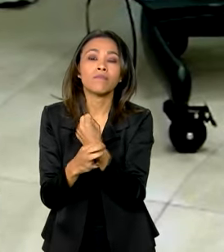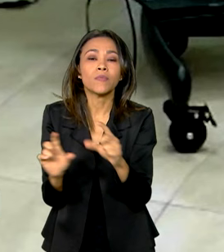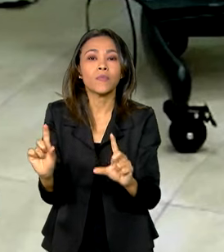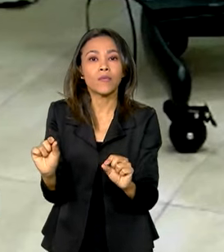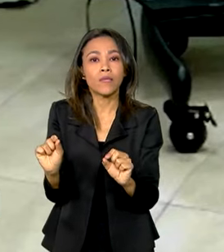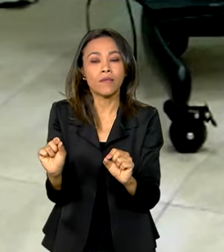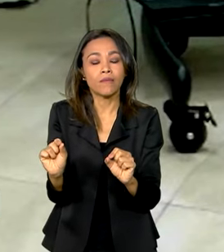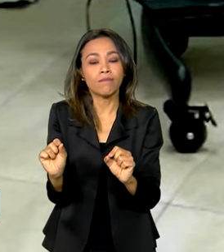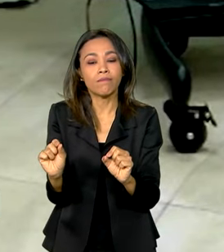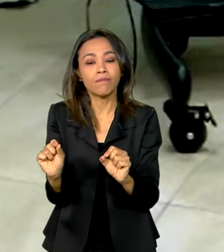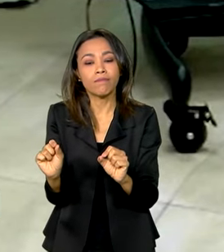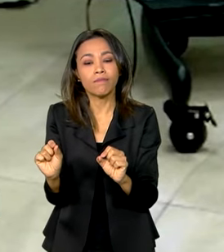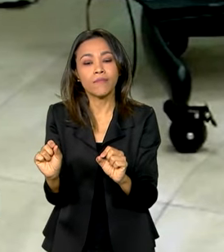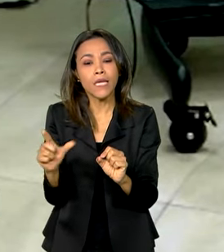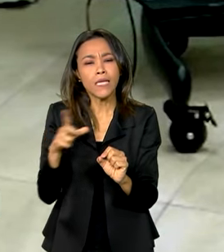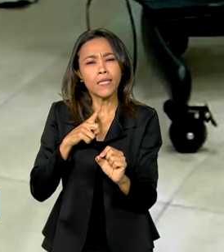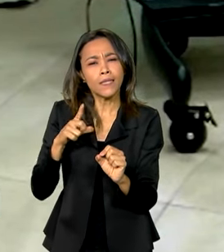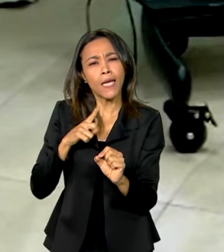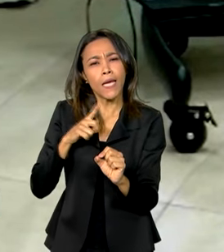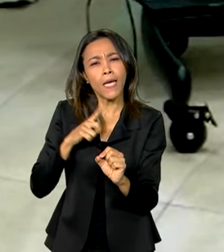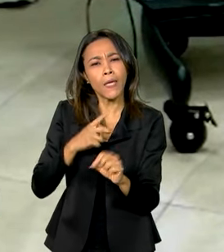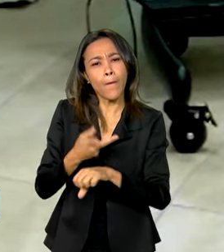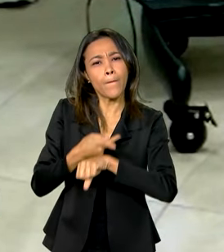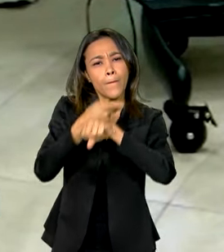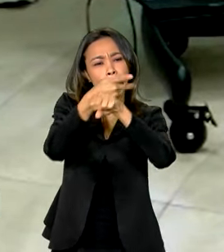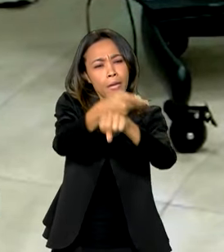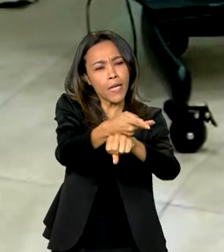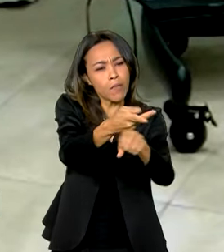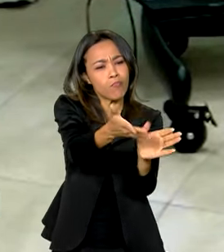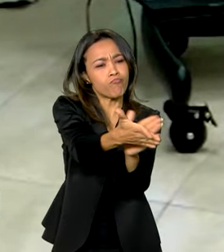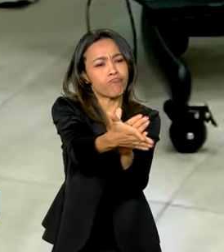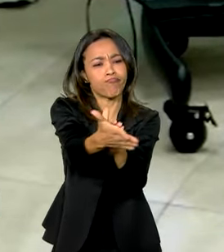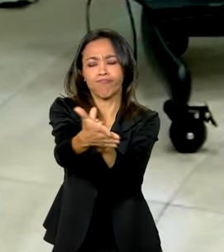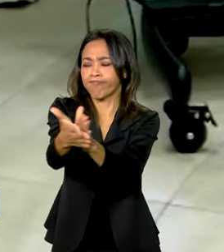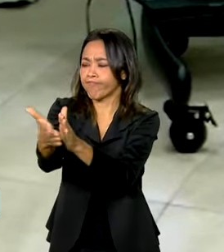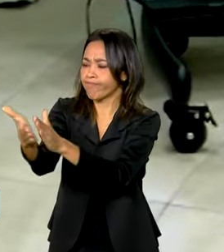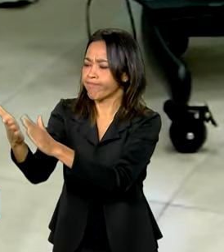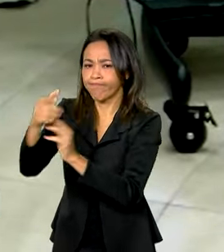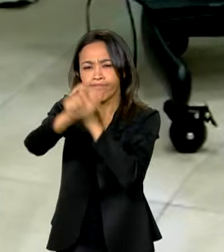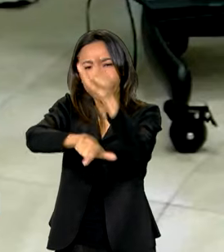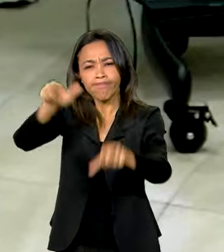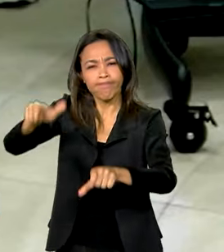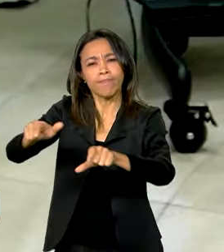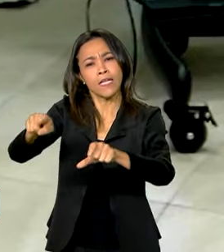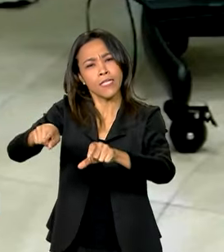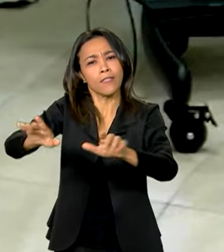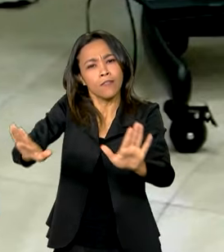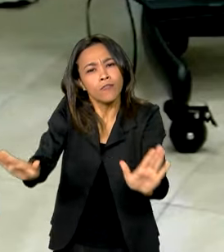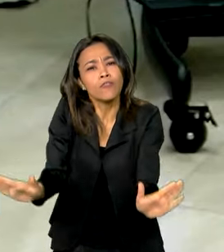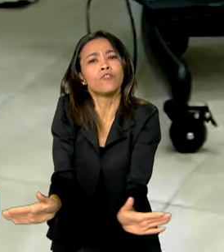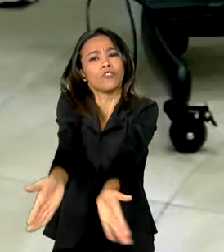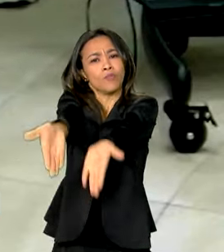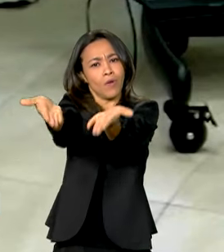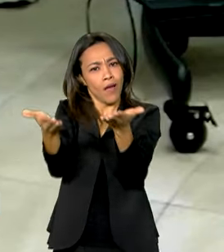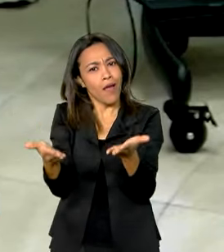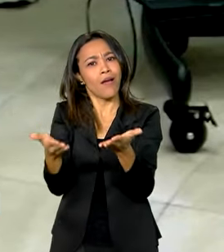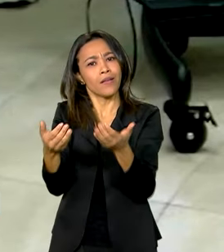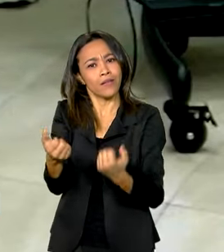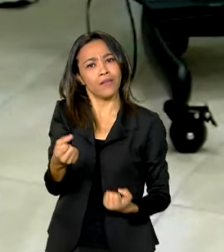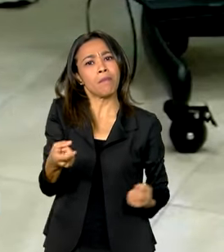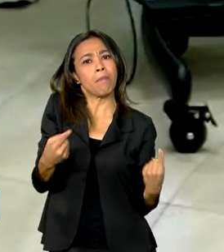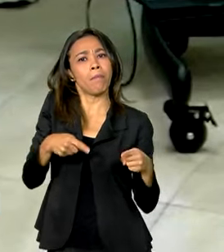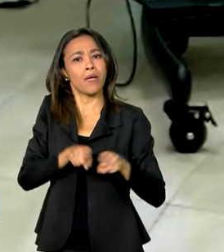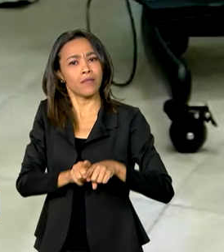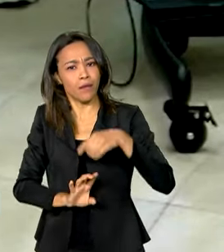tenham premiações ou estímulos de desafio junto à empresa. É o caso, por exemplo, do